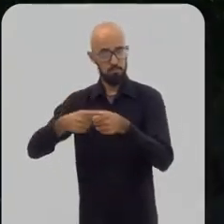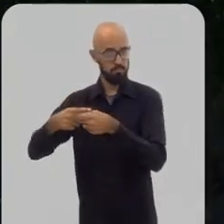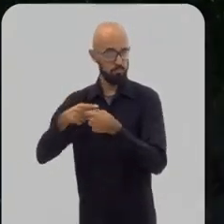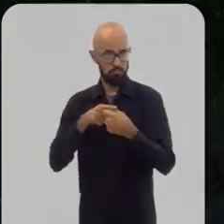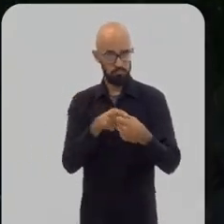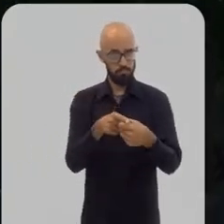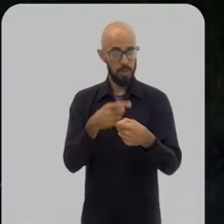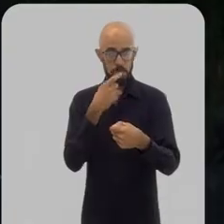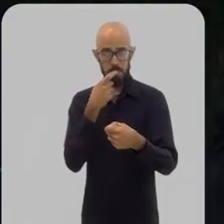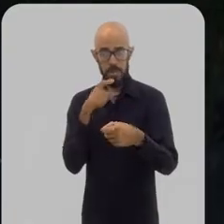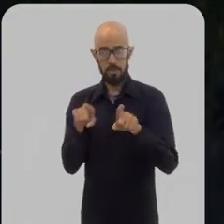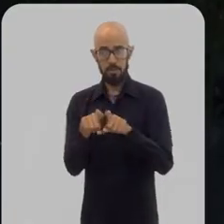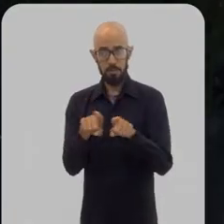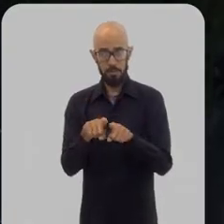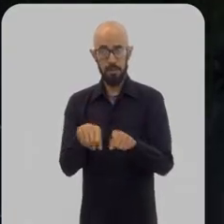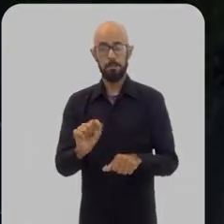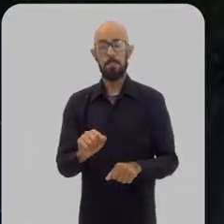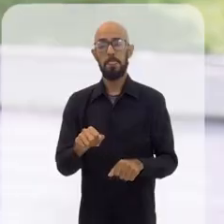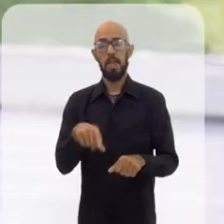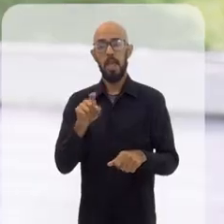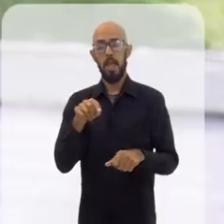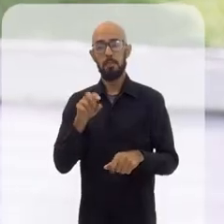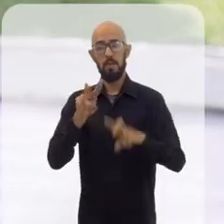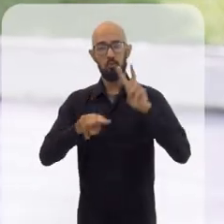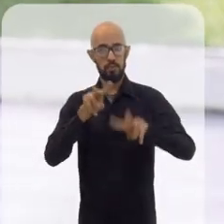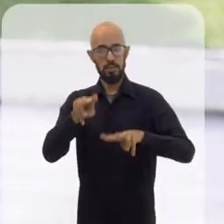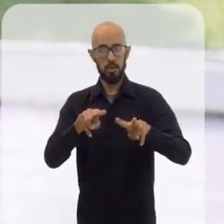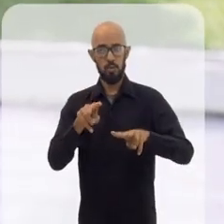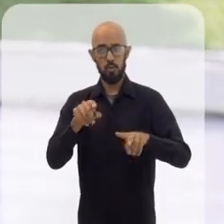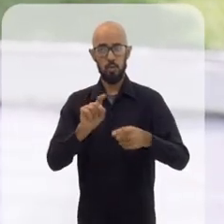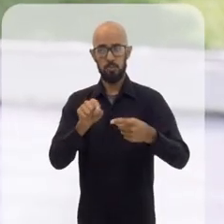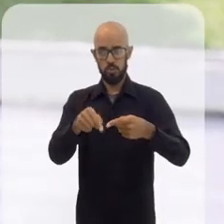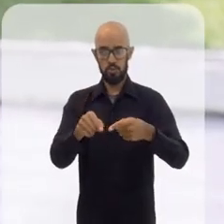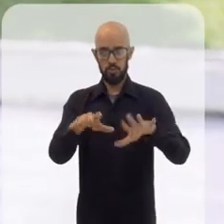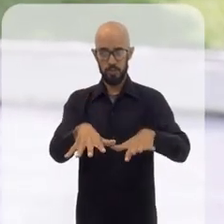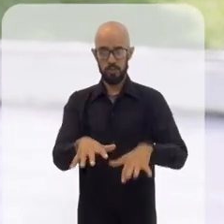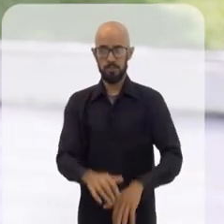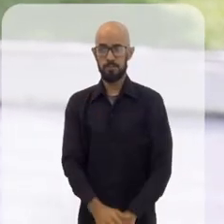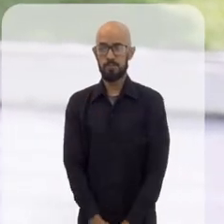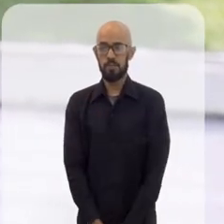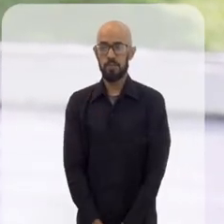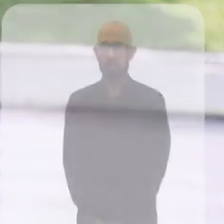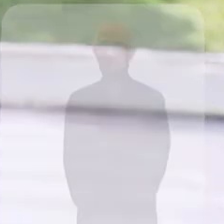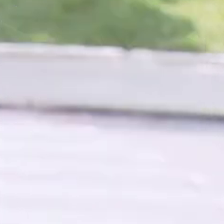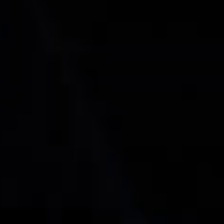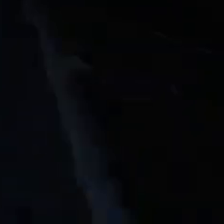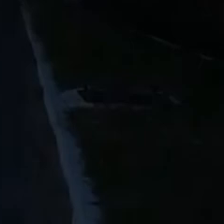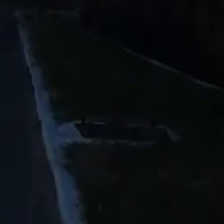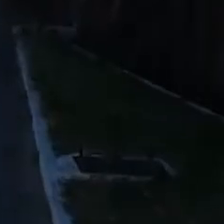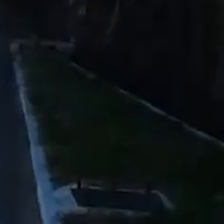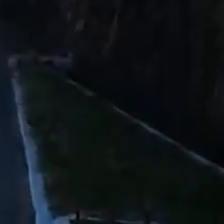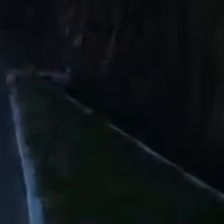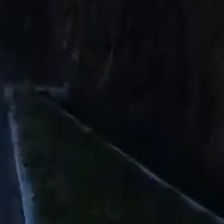circunvizinha. Então é uma visão que eu tenho de trabalhar com esse objetivo.